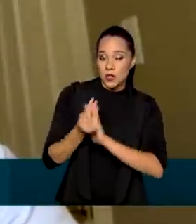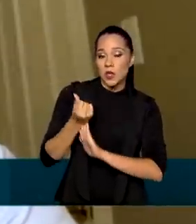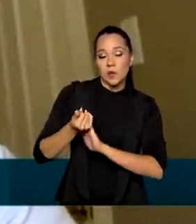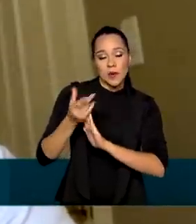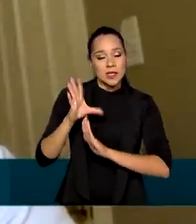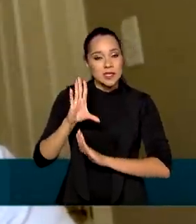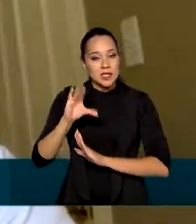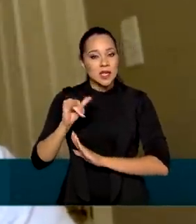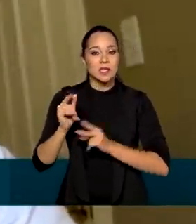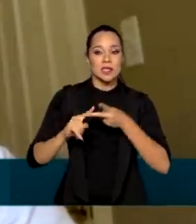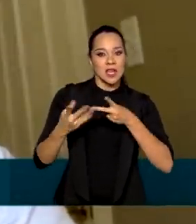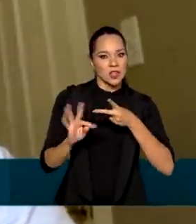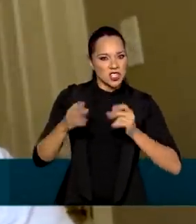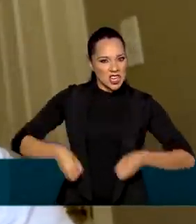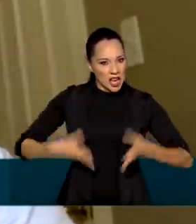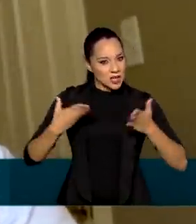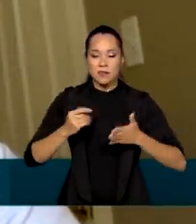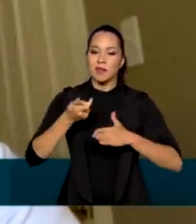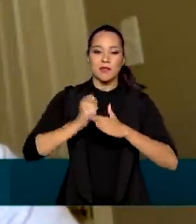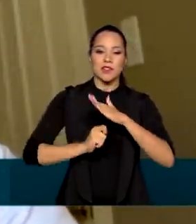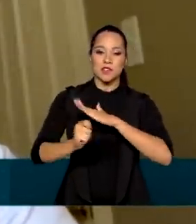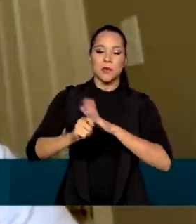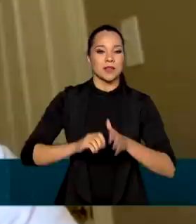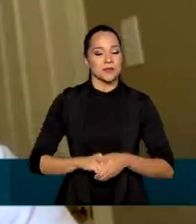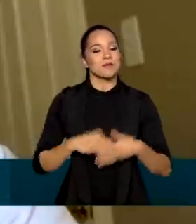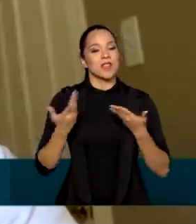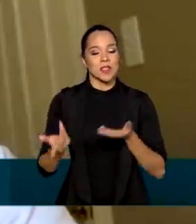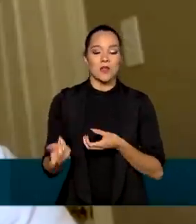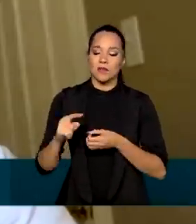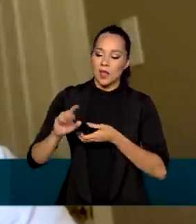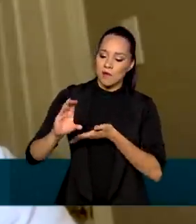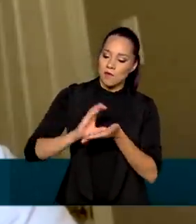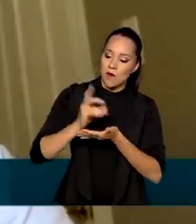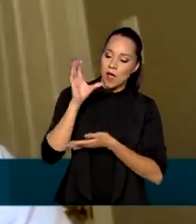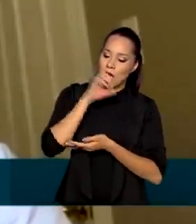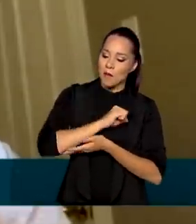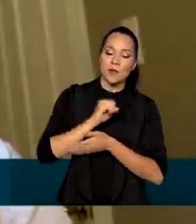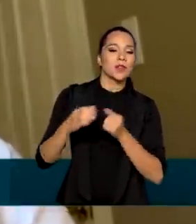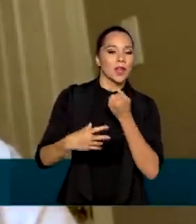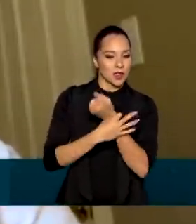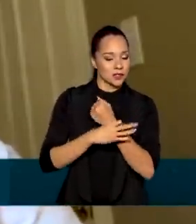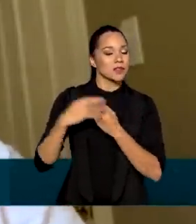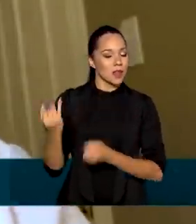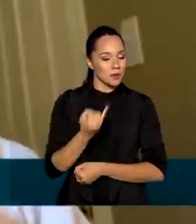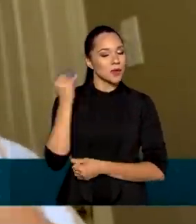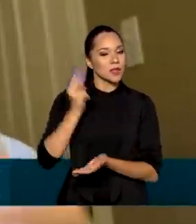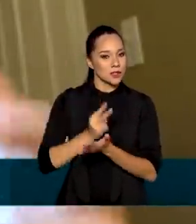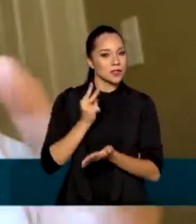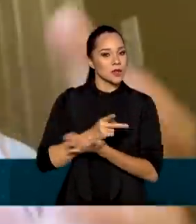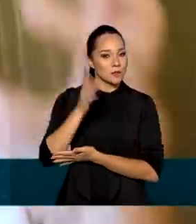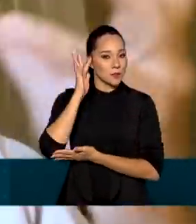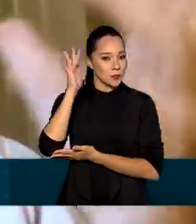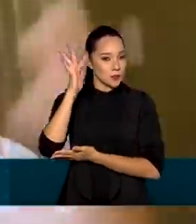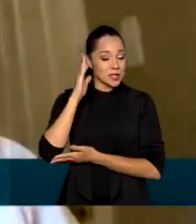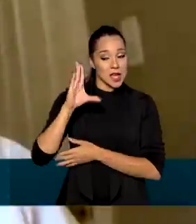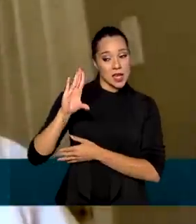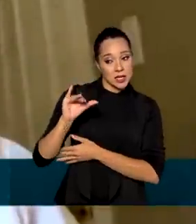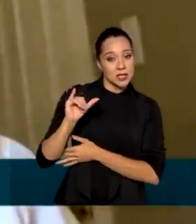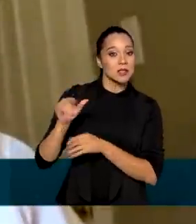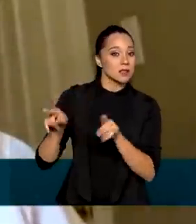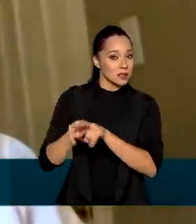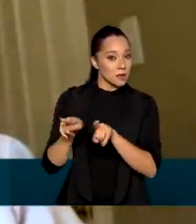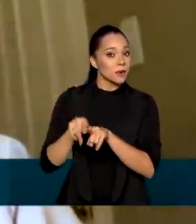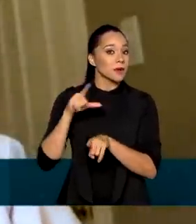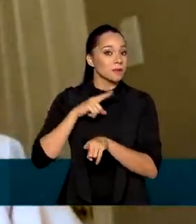tecnologia não são gastos, são investimentos que dão retorno rápido, retorno garantido. Isso é importante sempre ter em mente que a ciência também